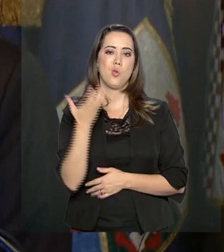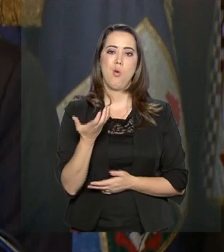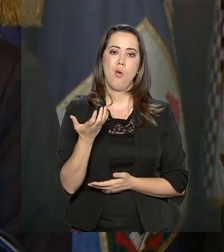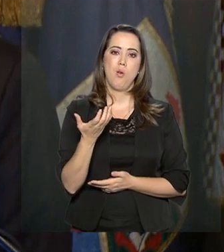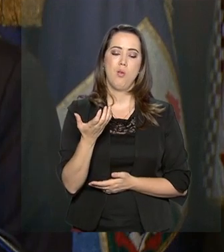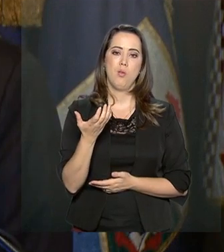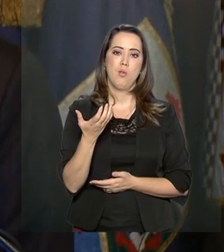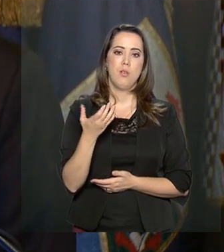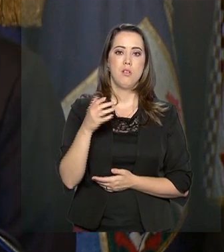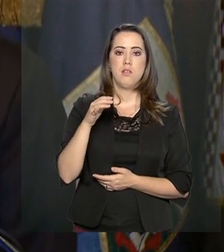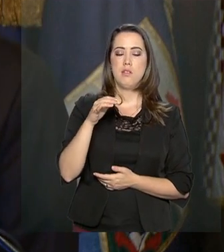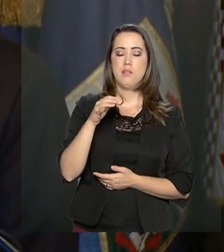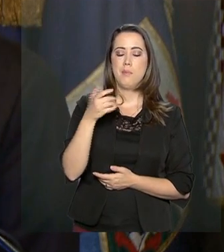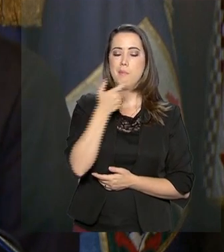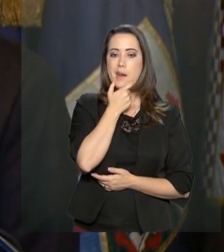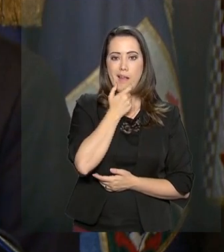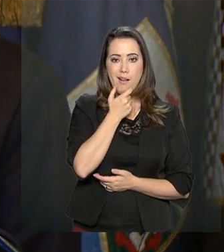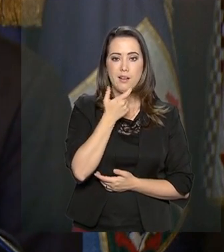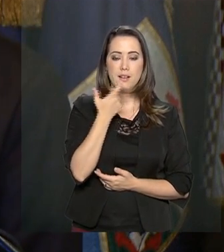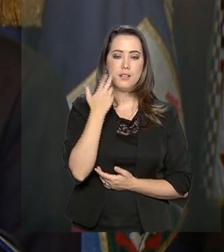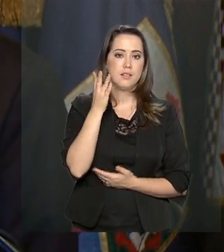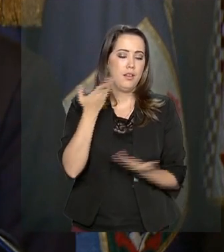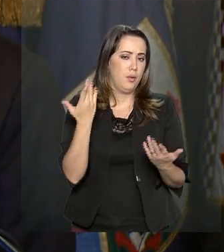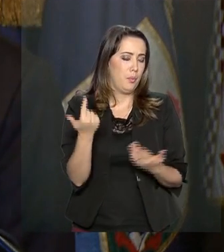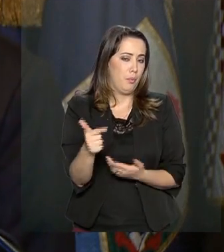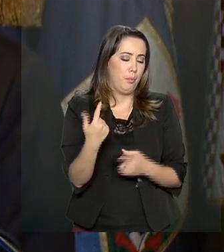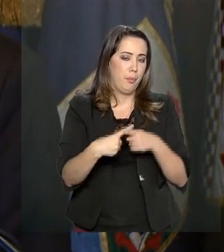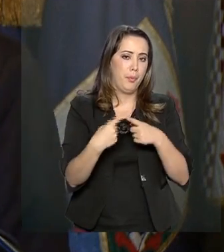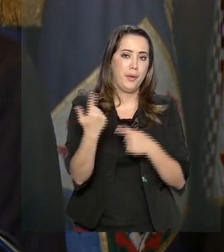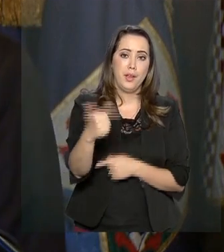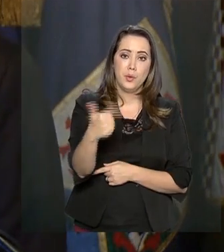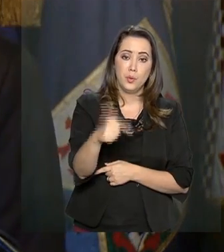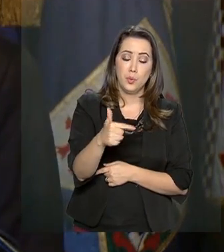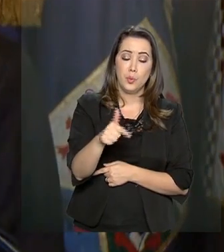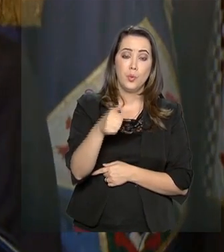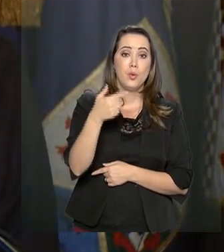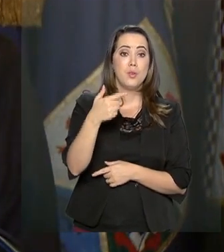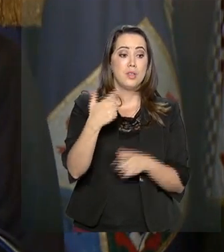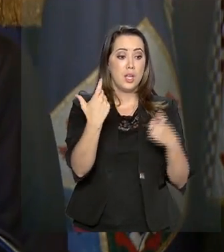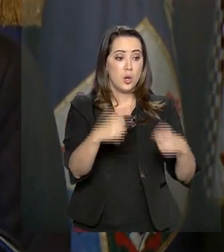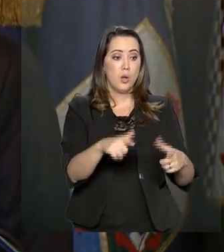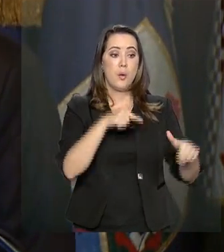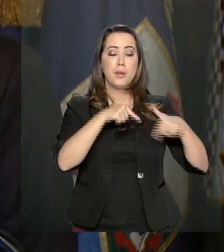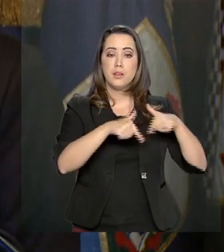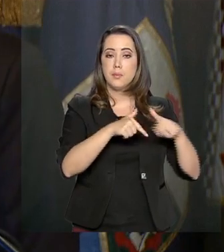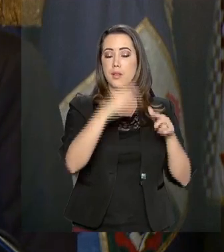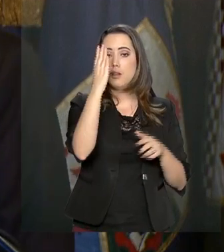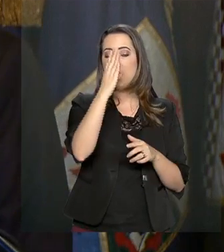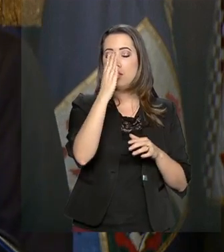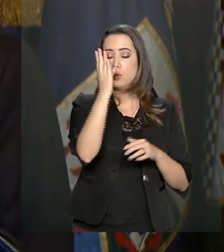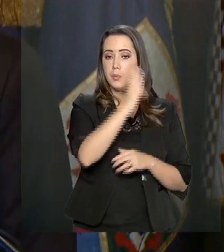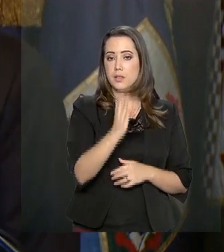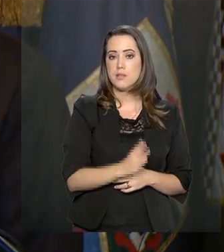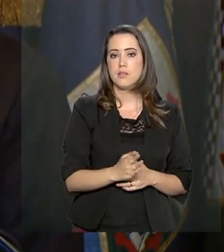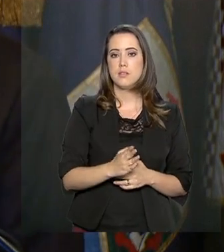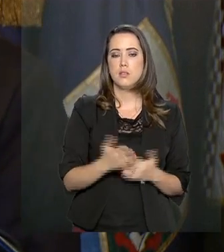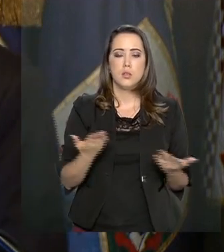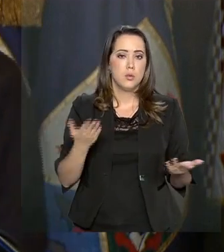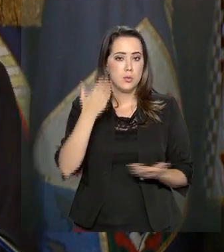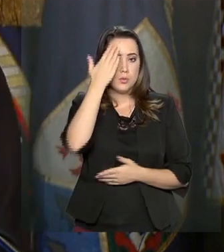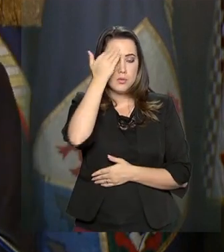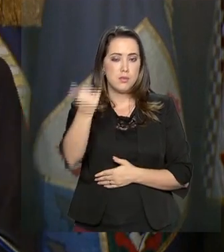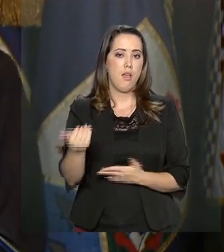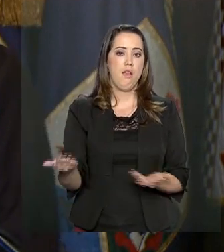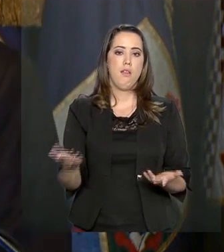e nós devemos fazer de tudo para que esses cérebros fiquem aqui e tenham meios para